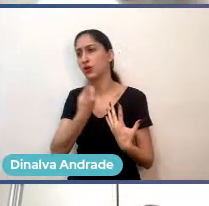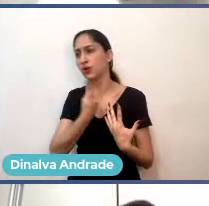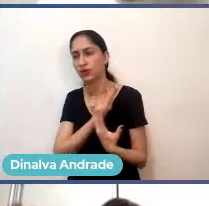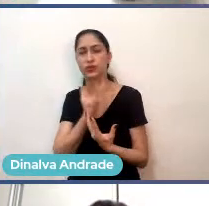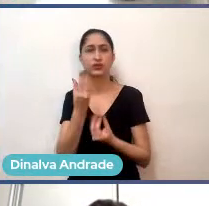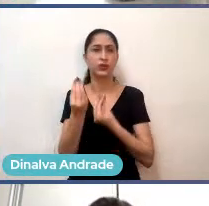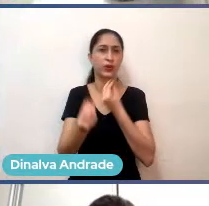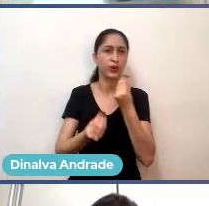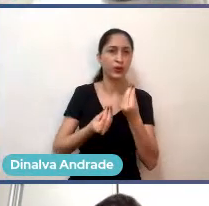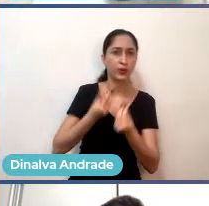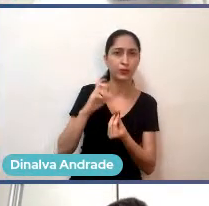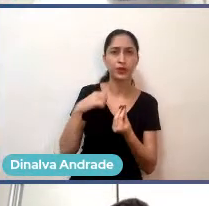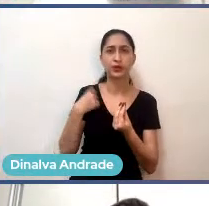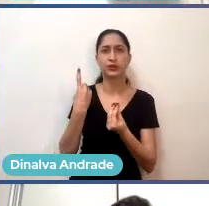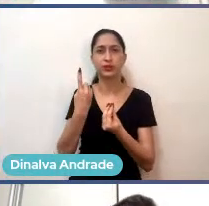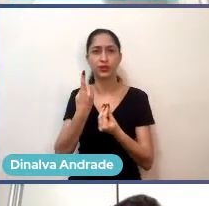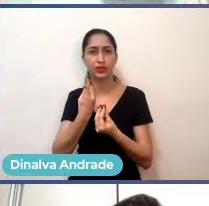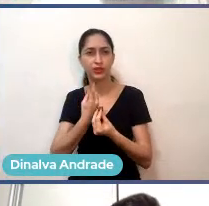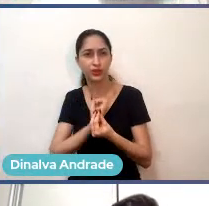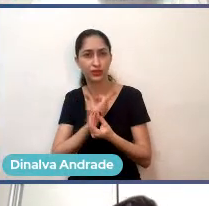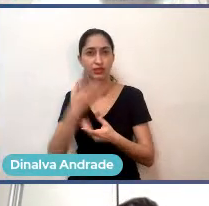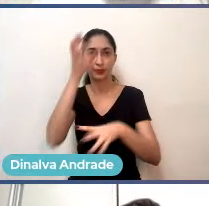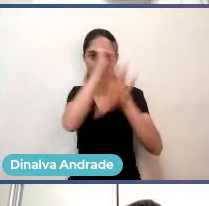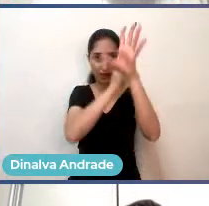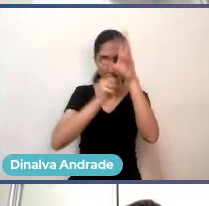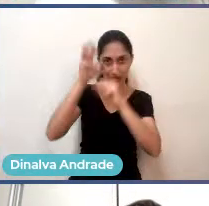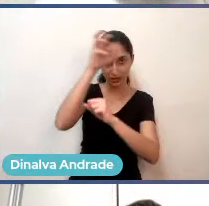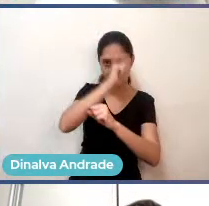daquilo que a gente errou, daquilo que a gente aprendeu,